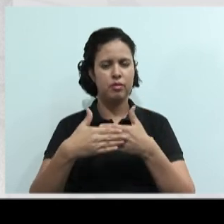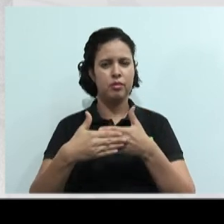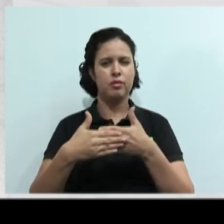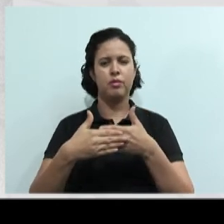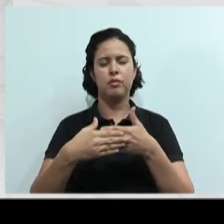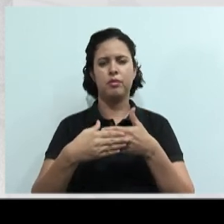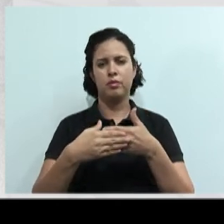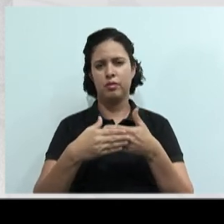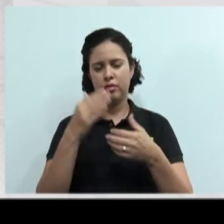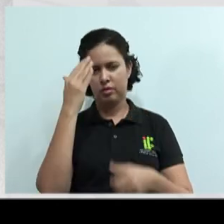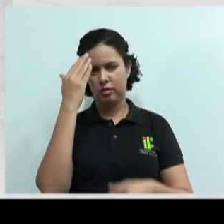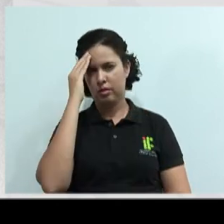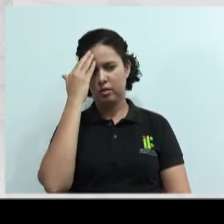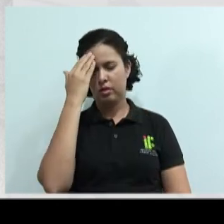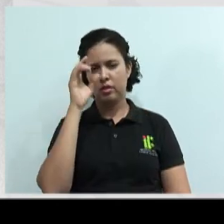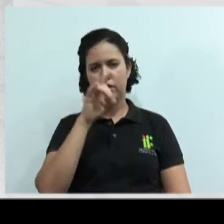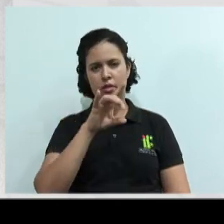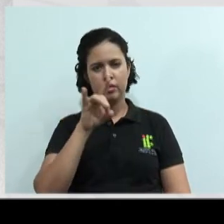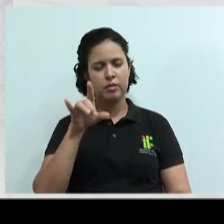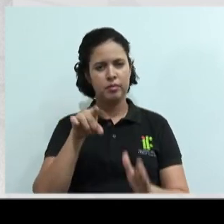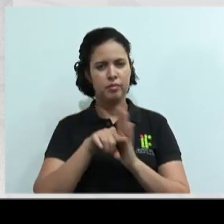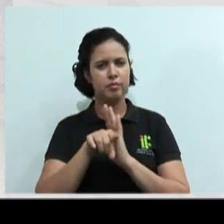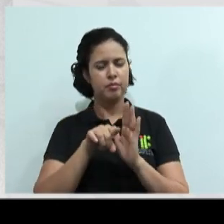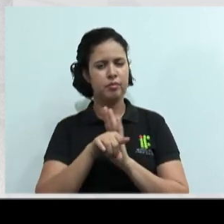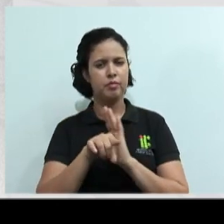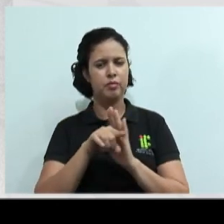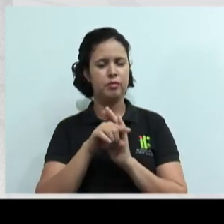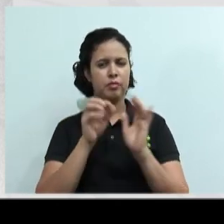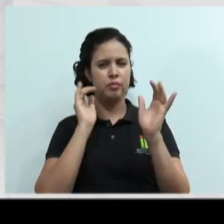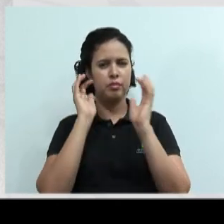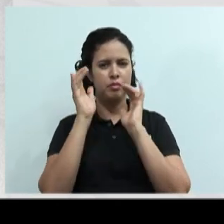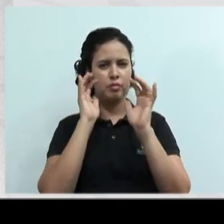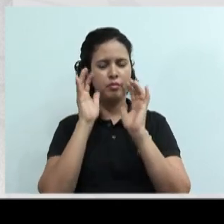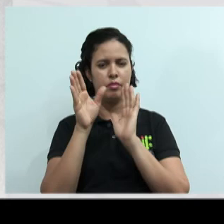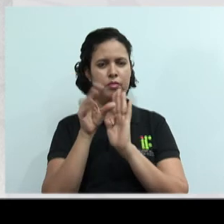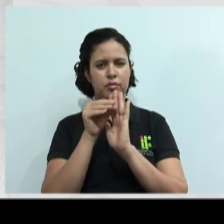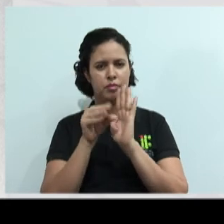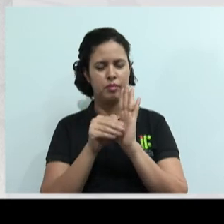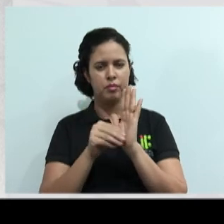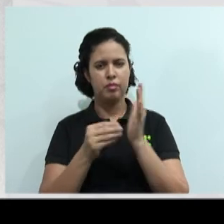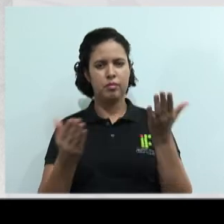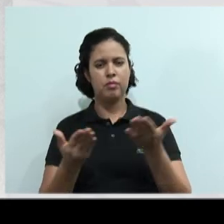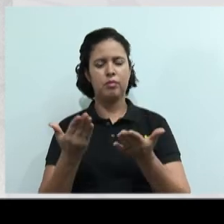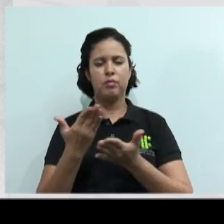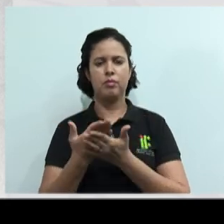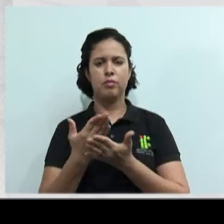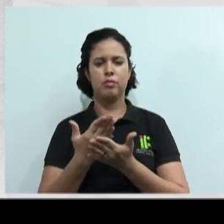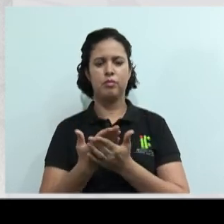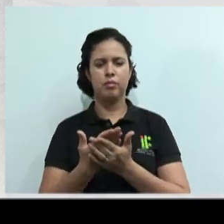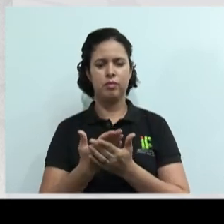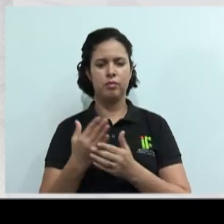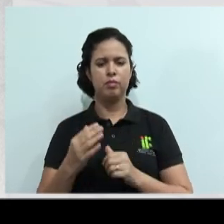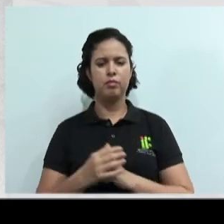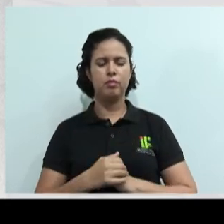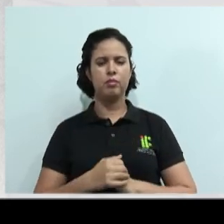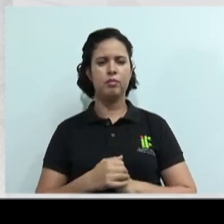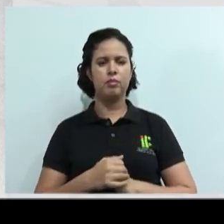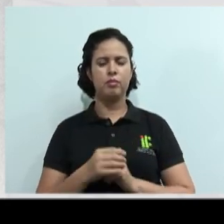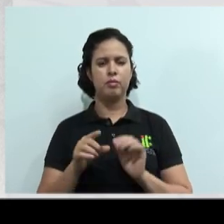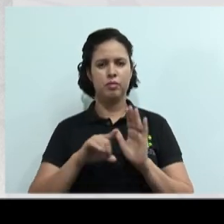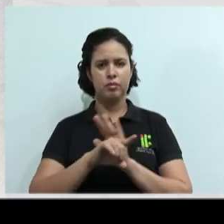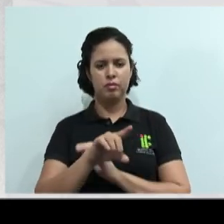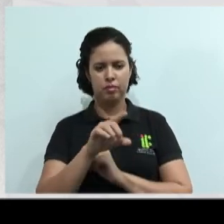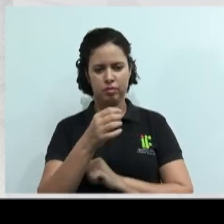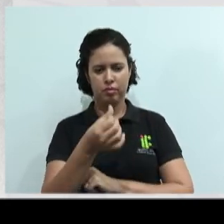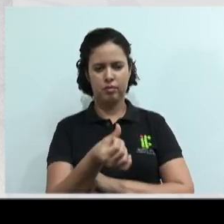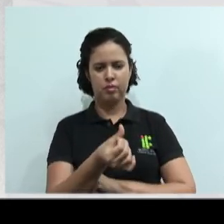cada questão, ok? Isso serve aí pra você refletir um pouco sobre o conteúdo abordado. Então, vamos avançar aqui na nossa questão 6.